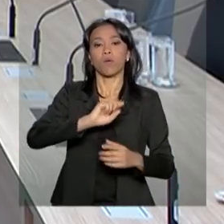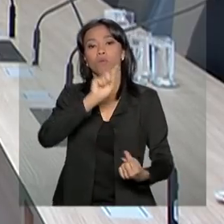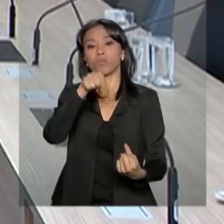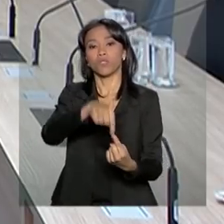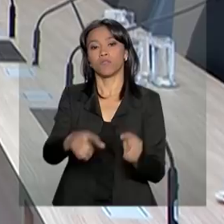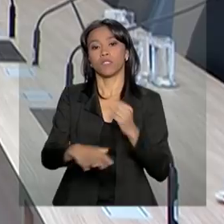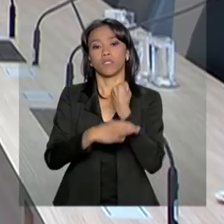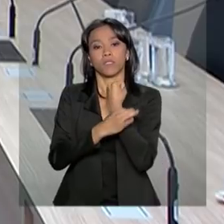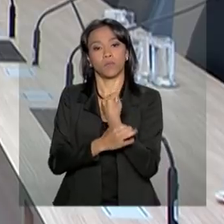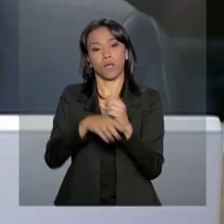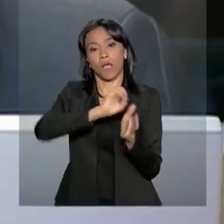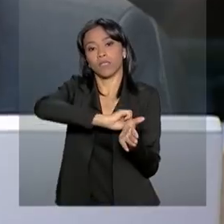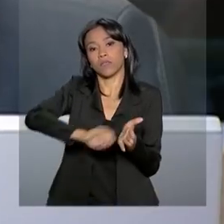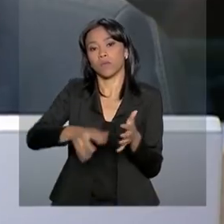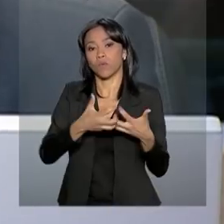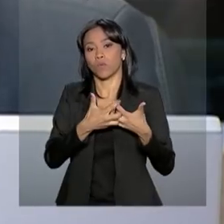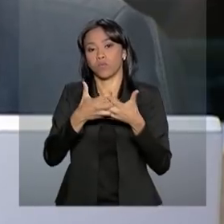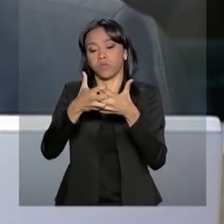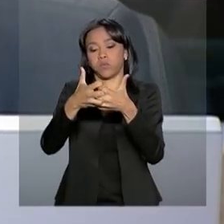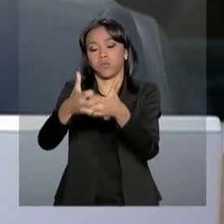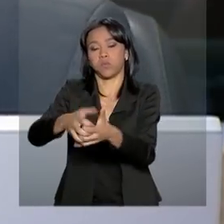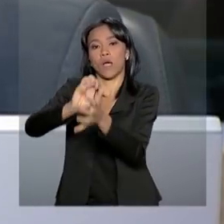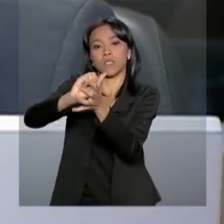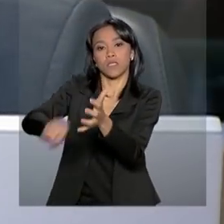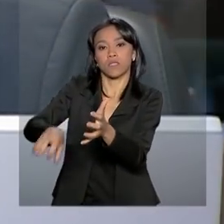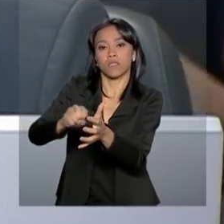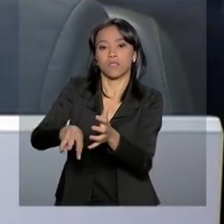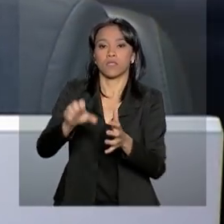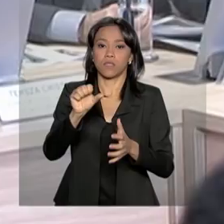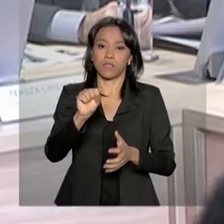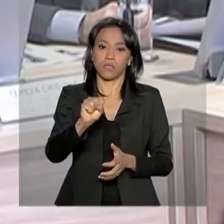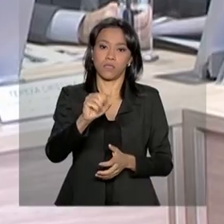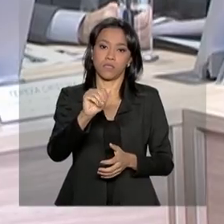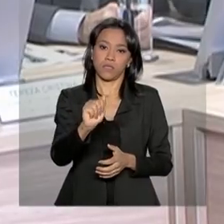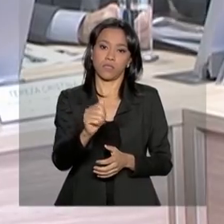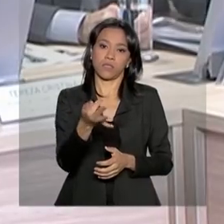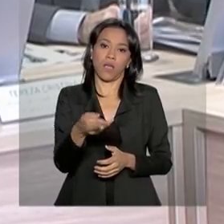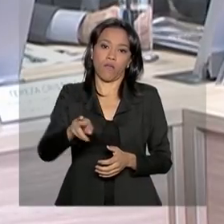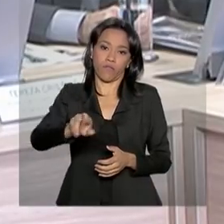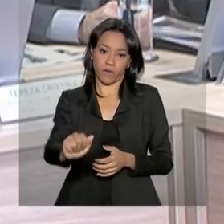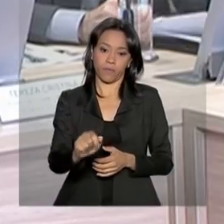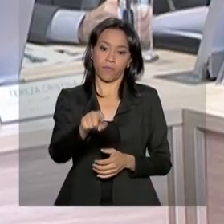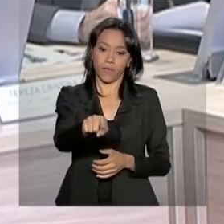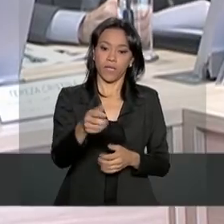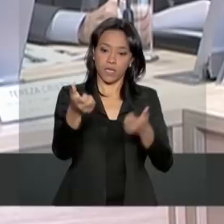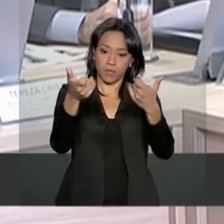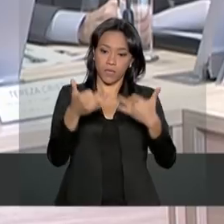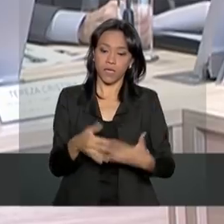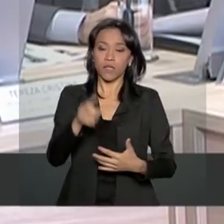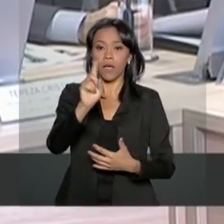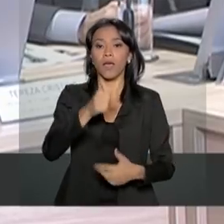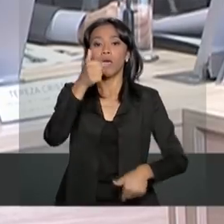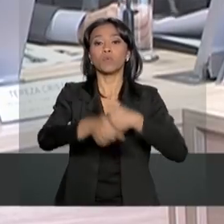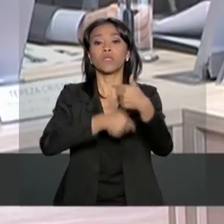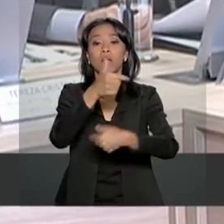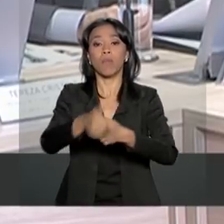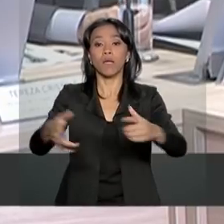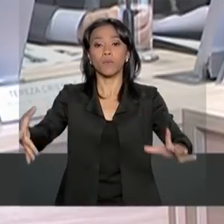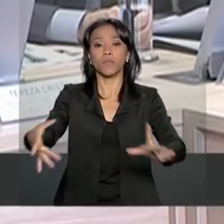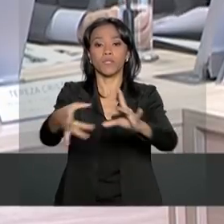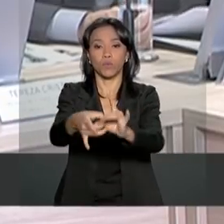safra. É fruto de trabalho em equipe e é uma marca do início desse governo a